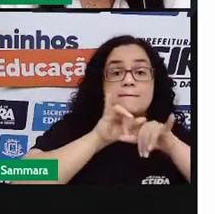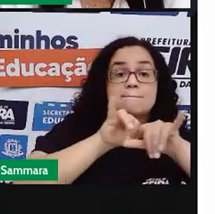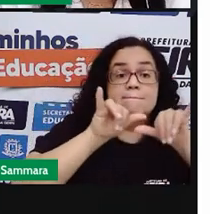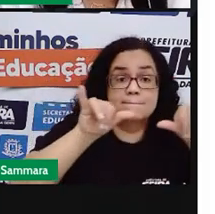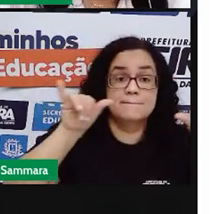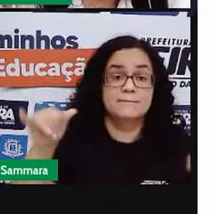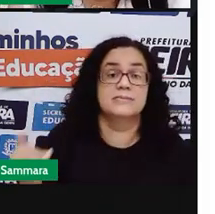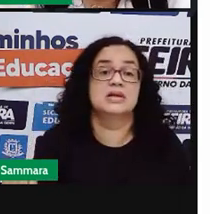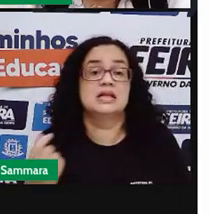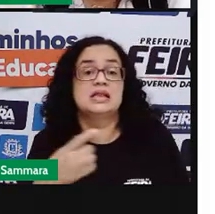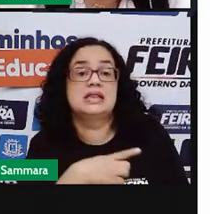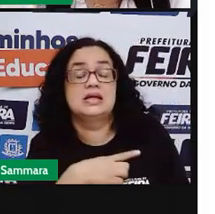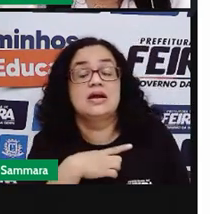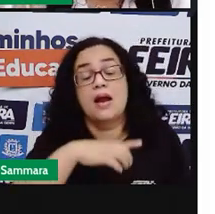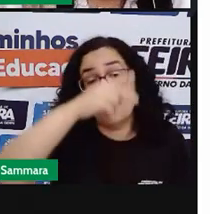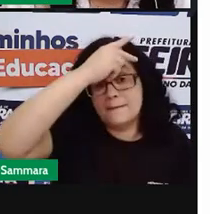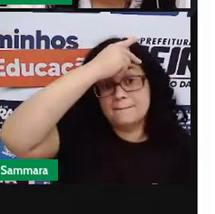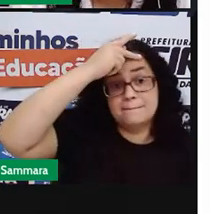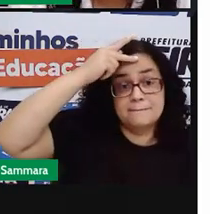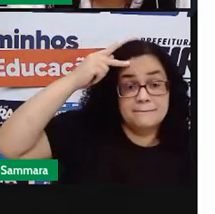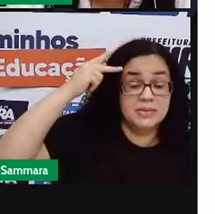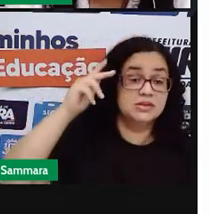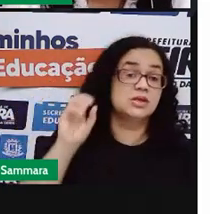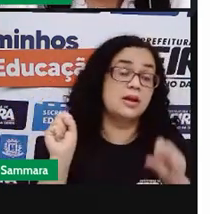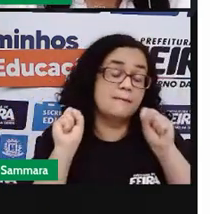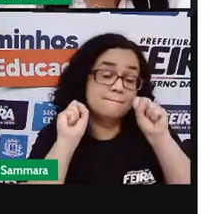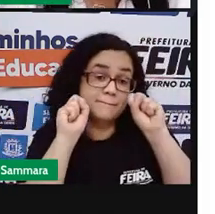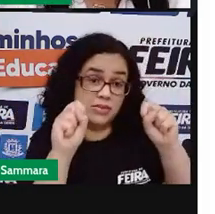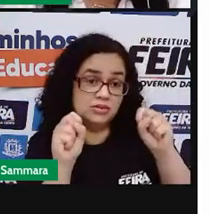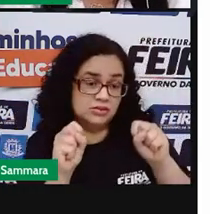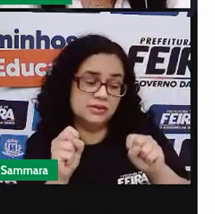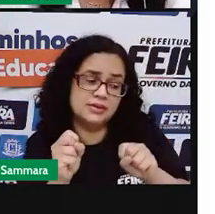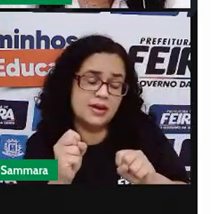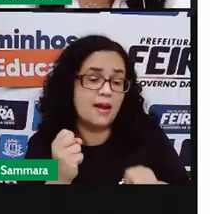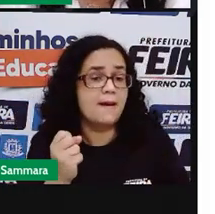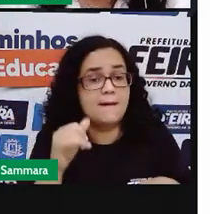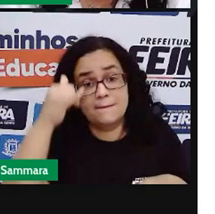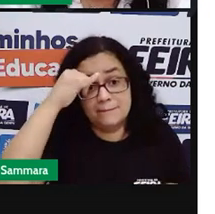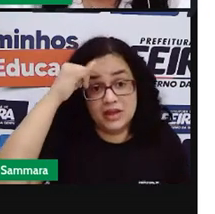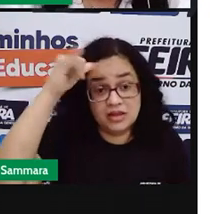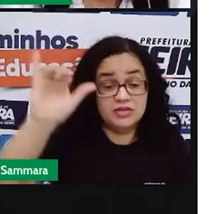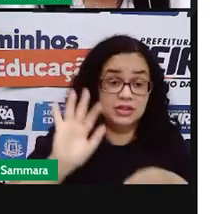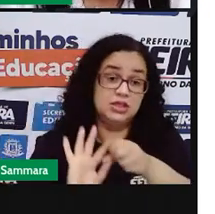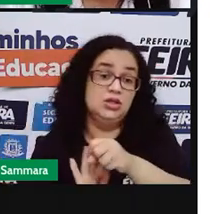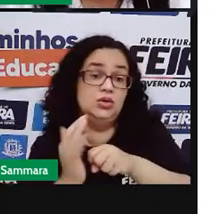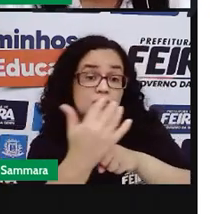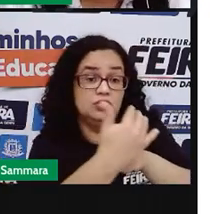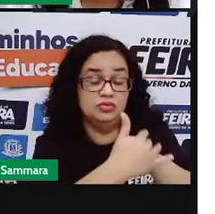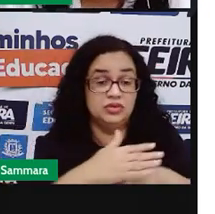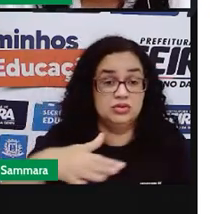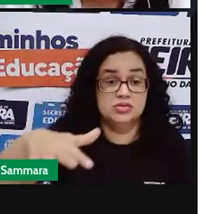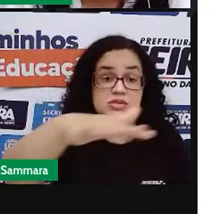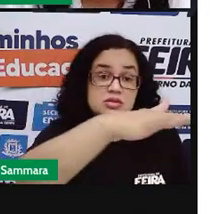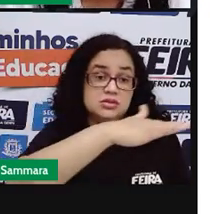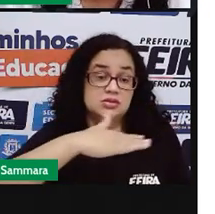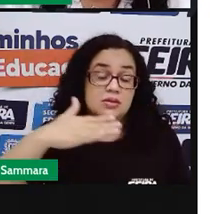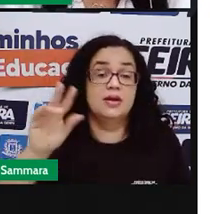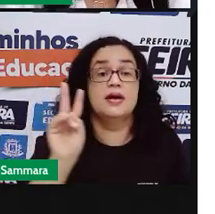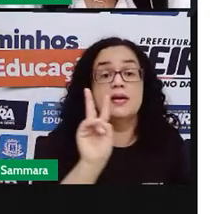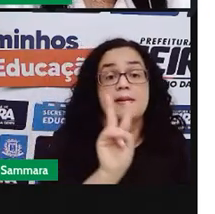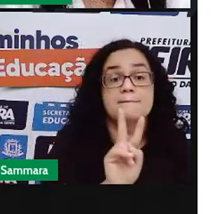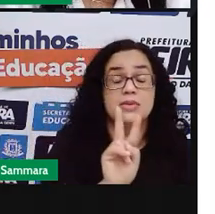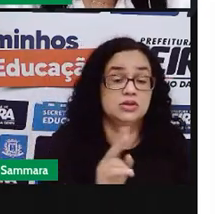quer convencer as pessoas de que podemos impedir o vírus de circular e proteger quem amamos.